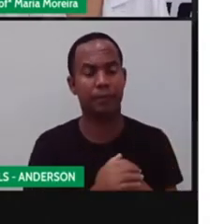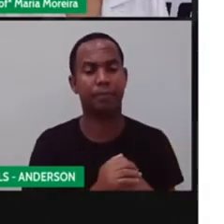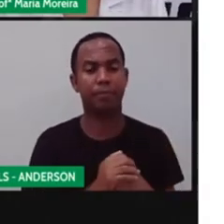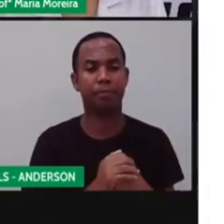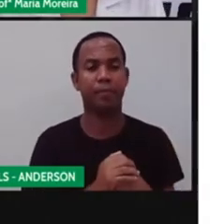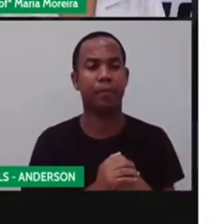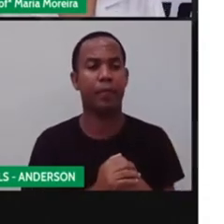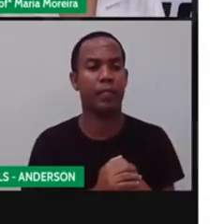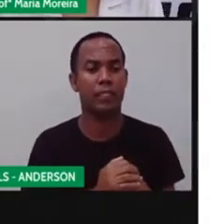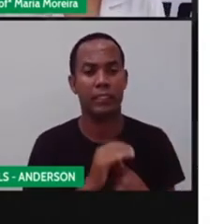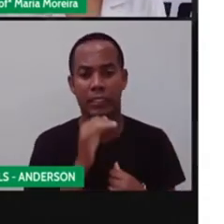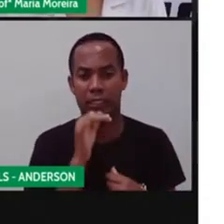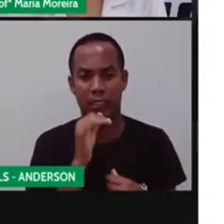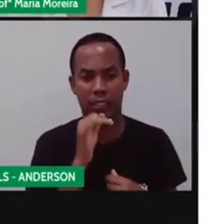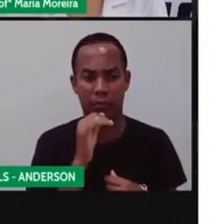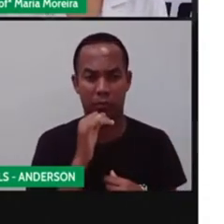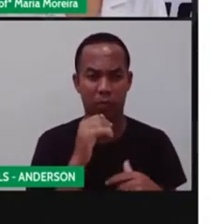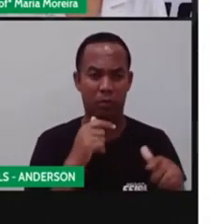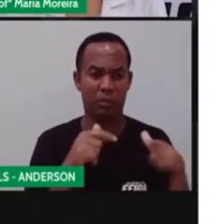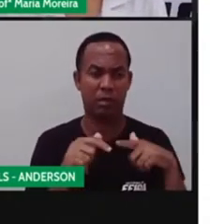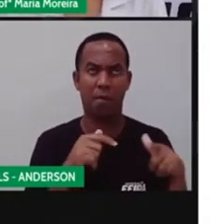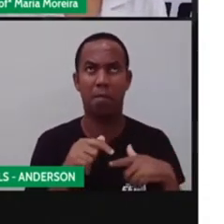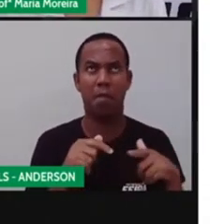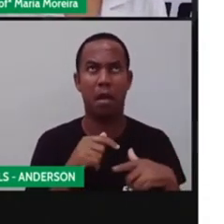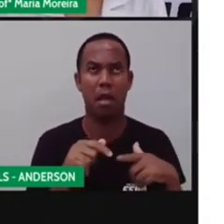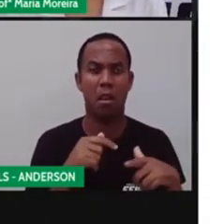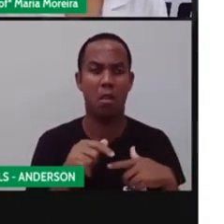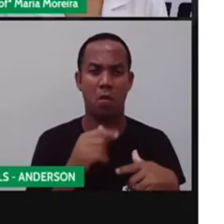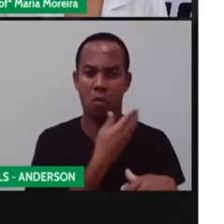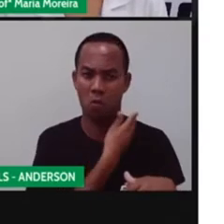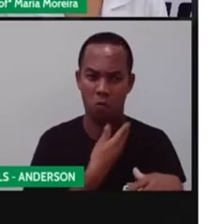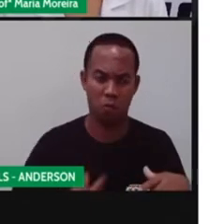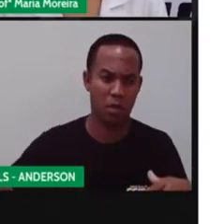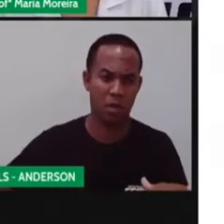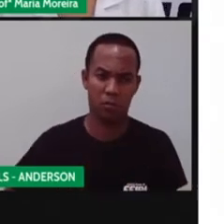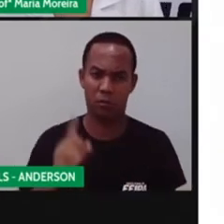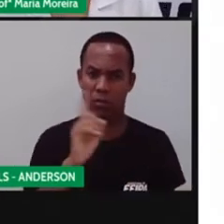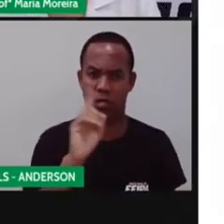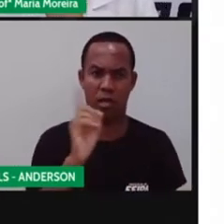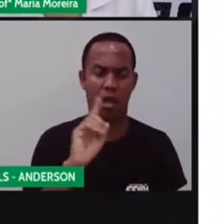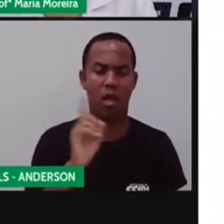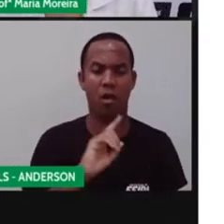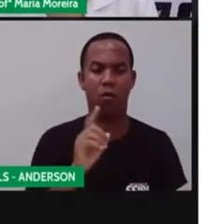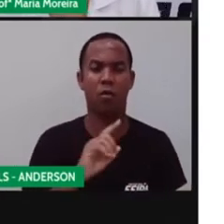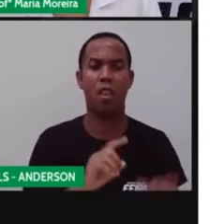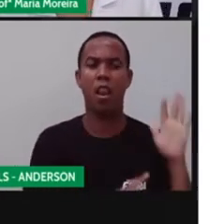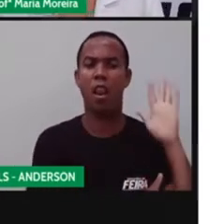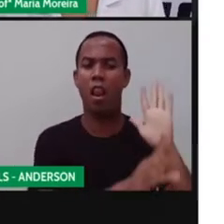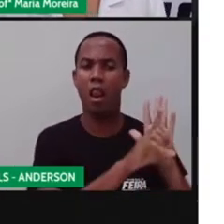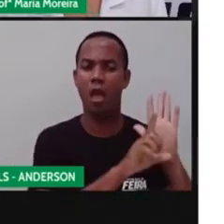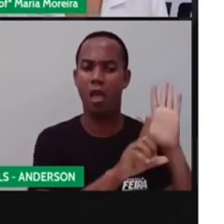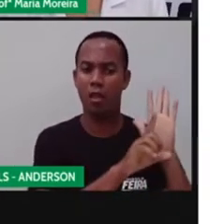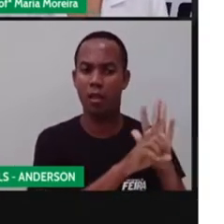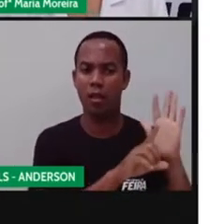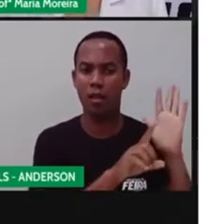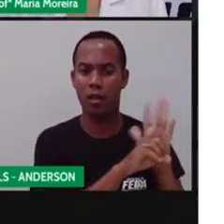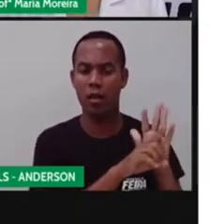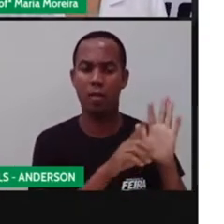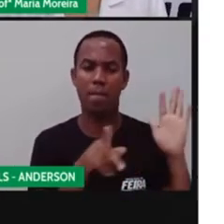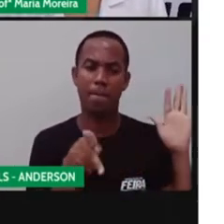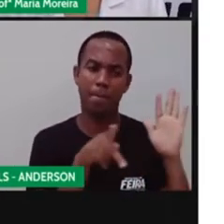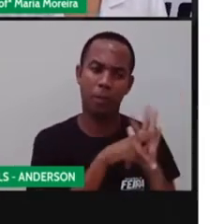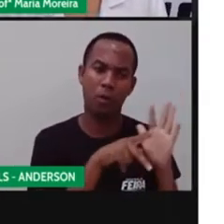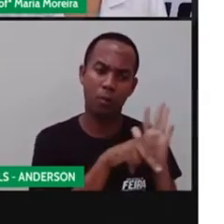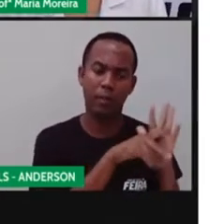Não é serviço público, que a gente já viu nas aulas passadas. É um direito que está na lei, no